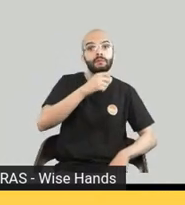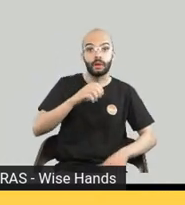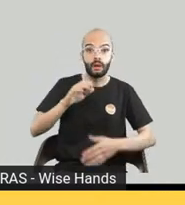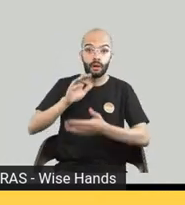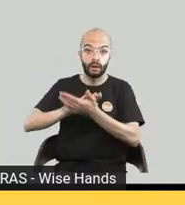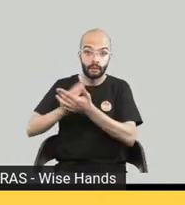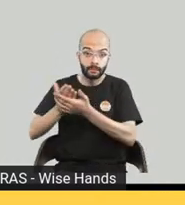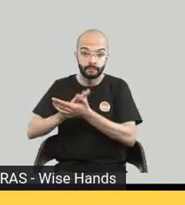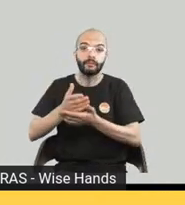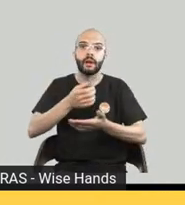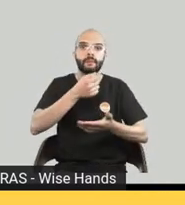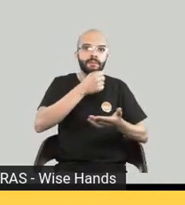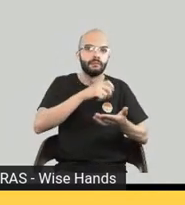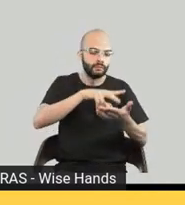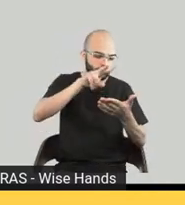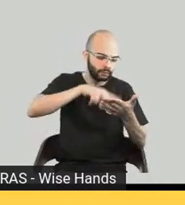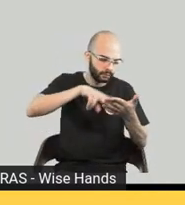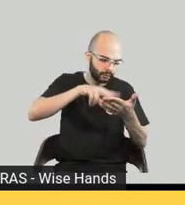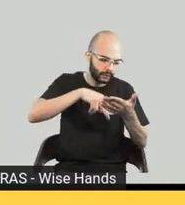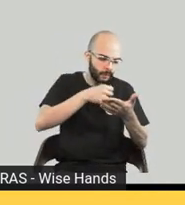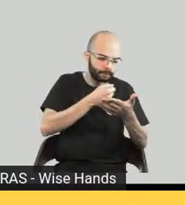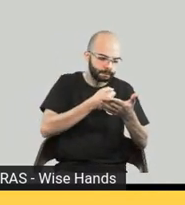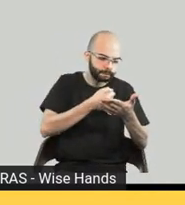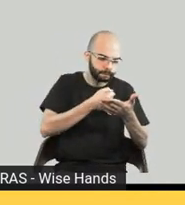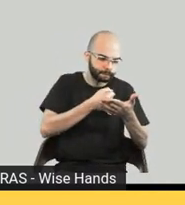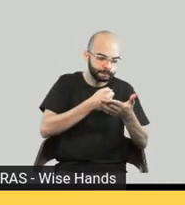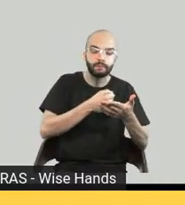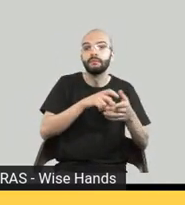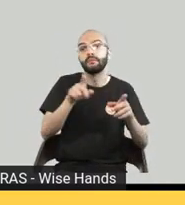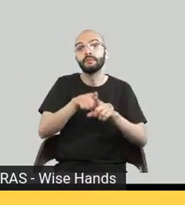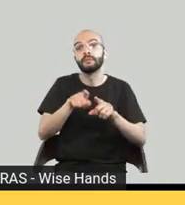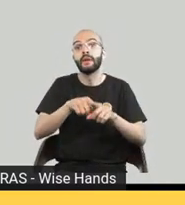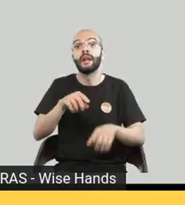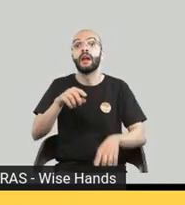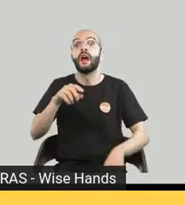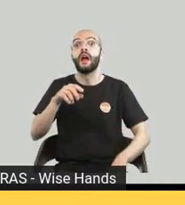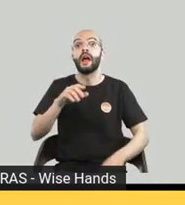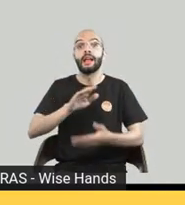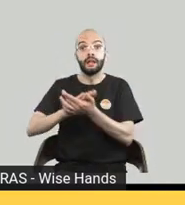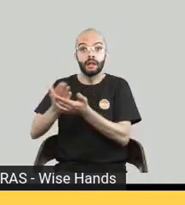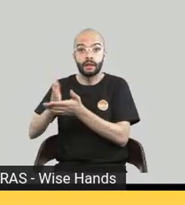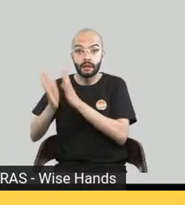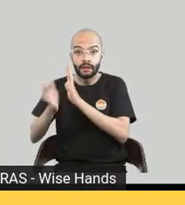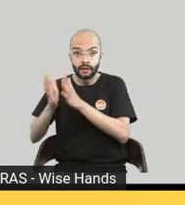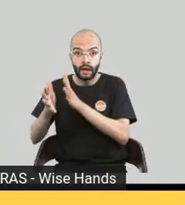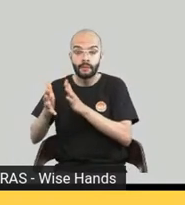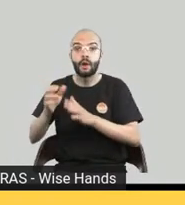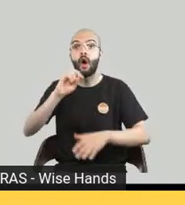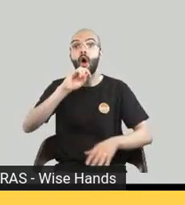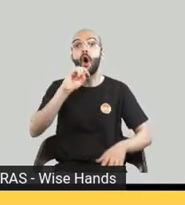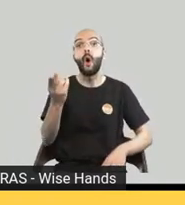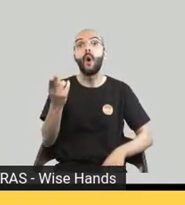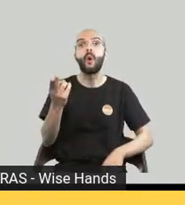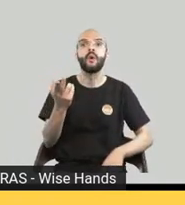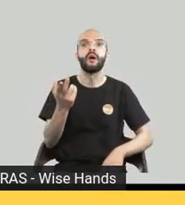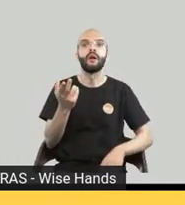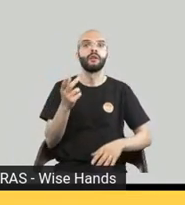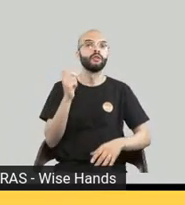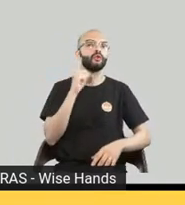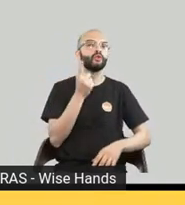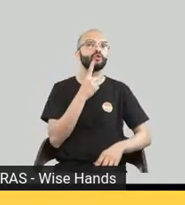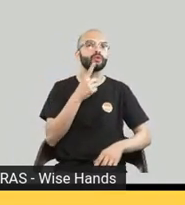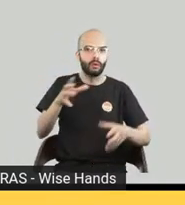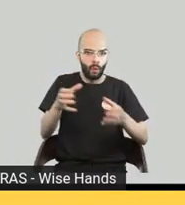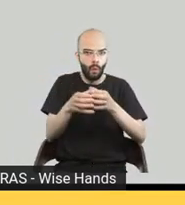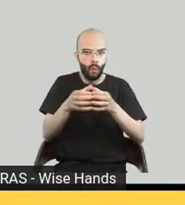juntamente com alguns surdos fazem uma análise para ver se todos os termos que estão dentro do livro já existem em língua de sinais se